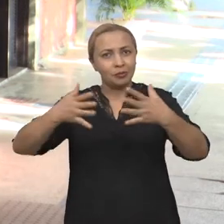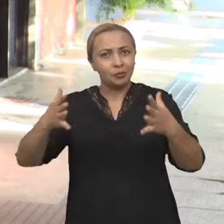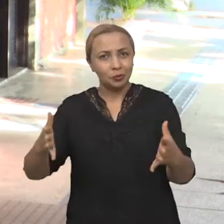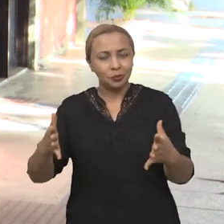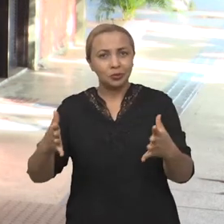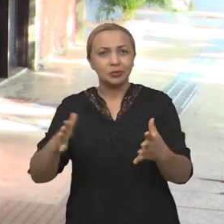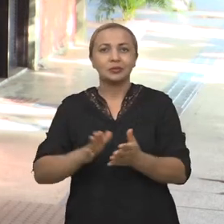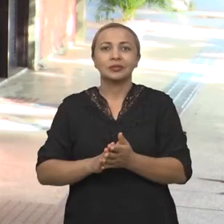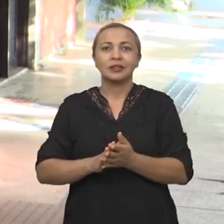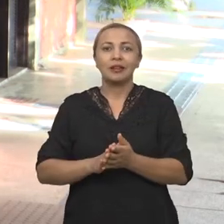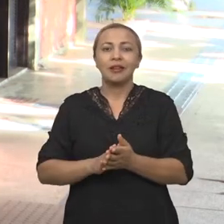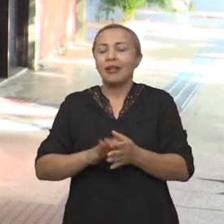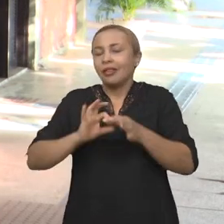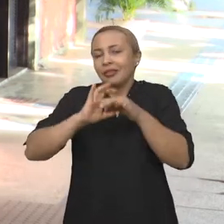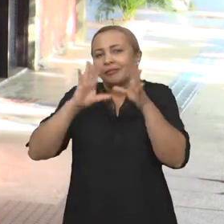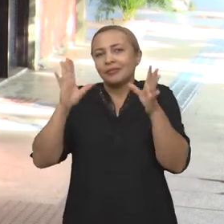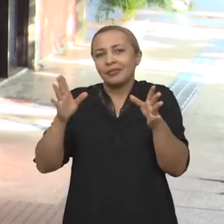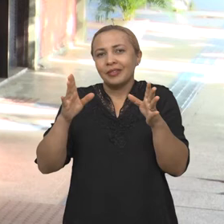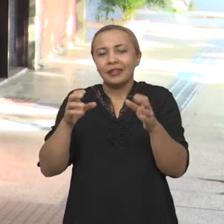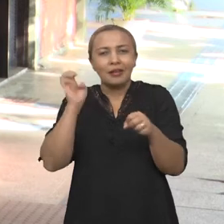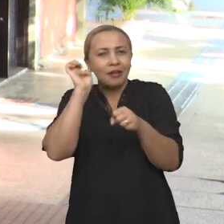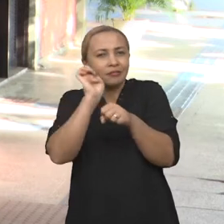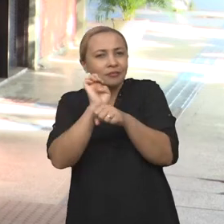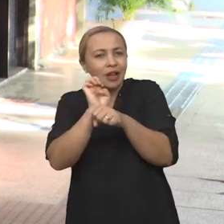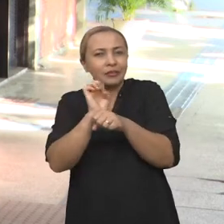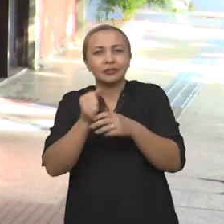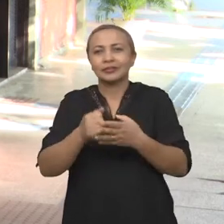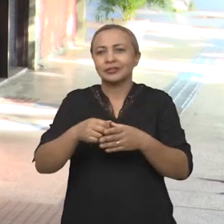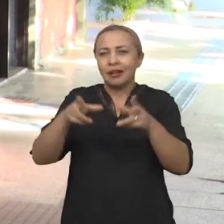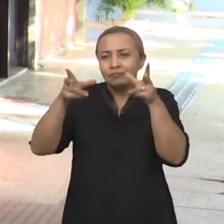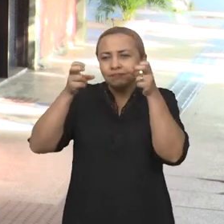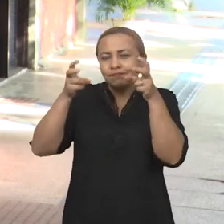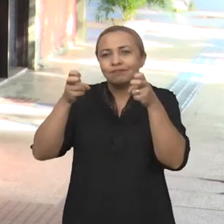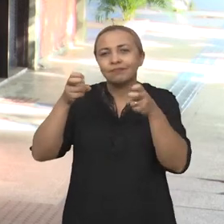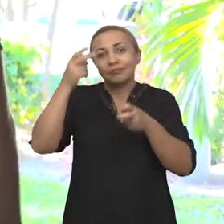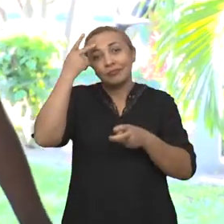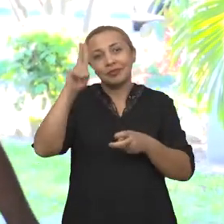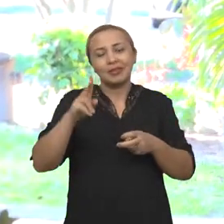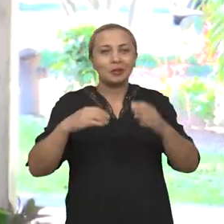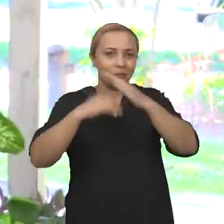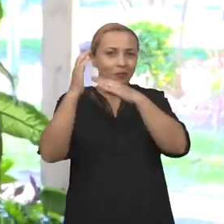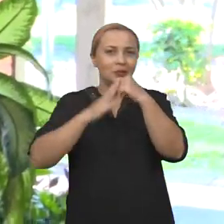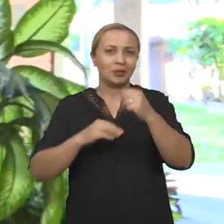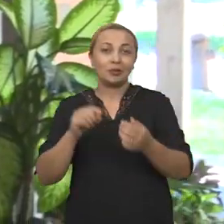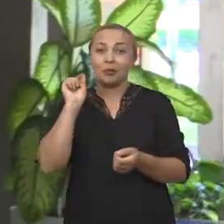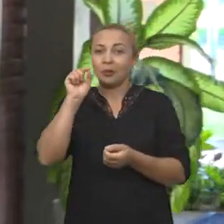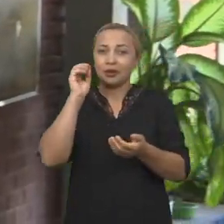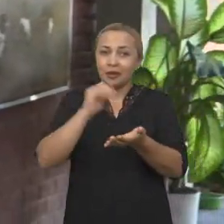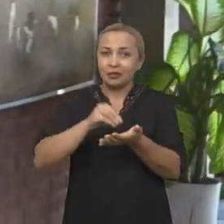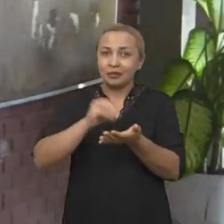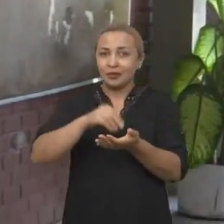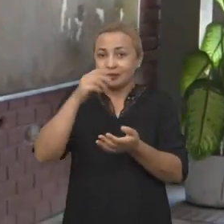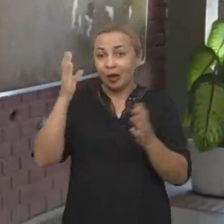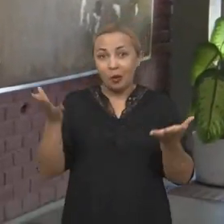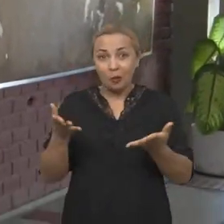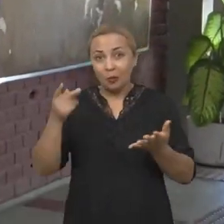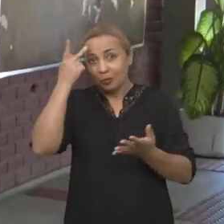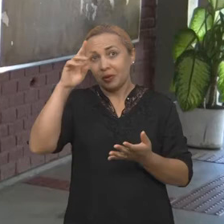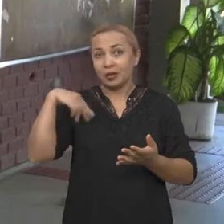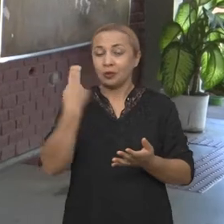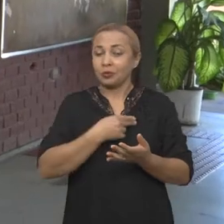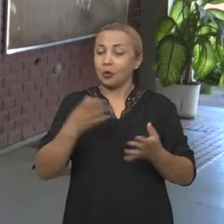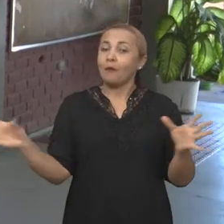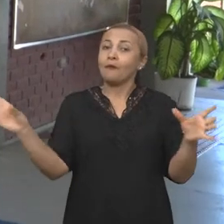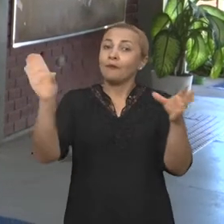oportunidades e perspectivas para a questão profissional. O que falta hoje, no fundo, no fundo, para que a gente consiga